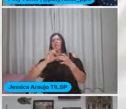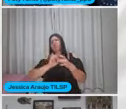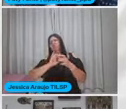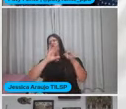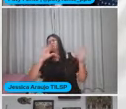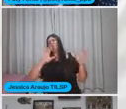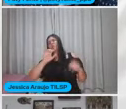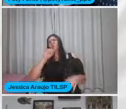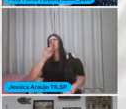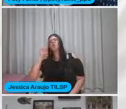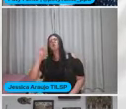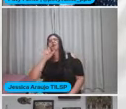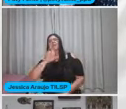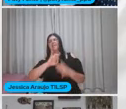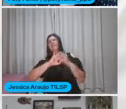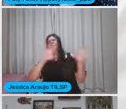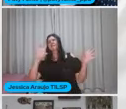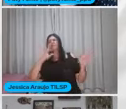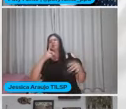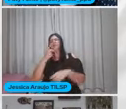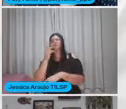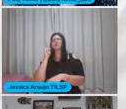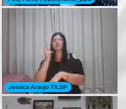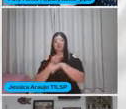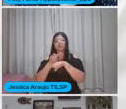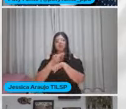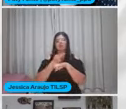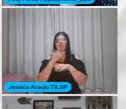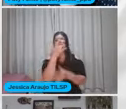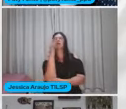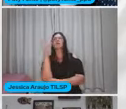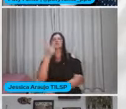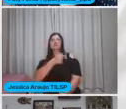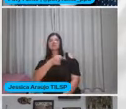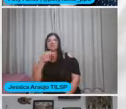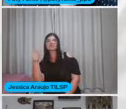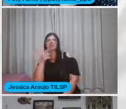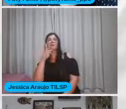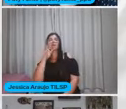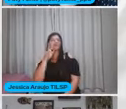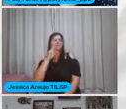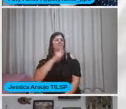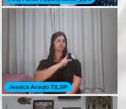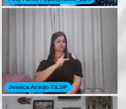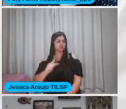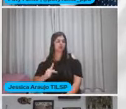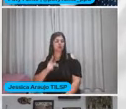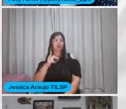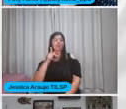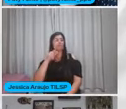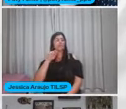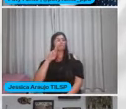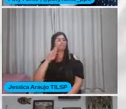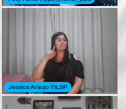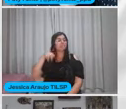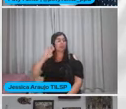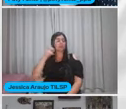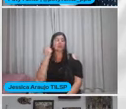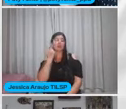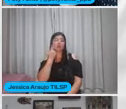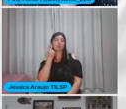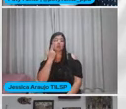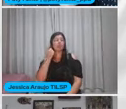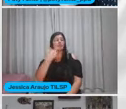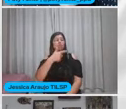Semanalmente Explorar a natureza Mensalmente Visitar um parque Ou uma área natural E anualmente